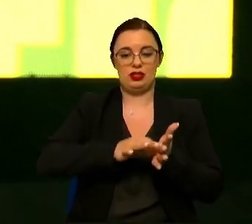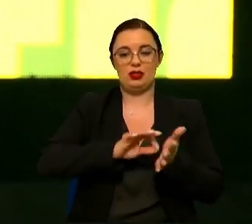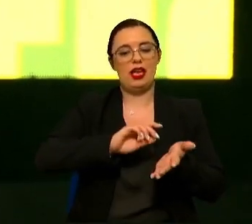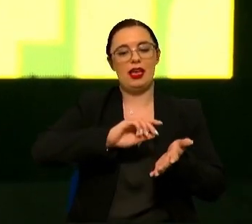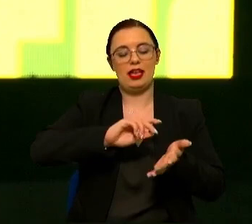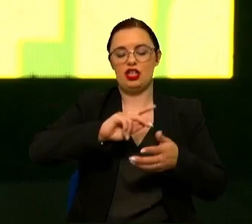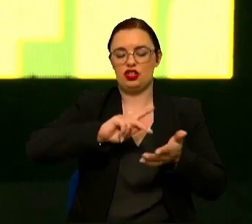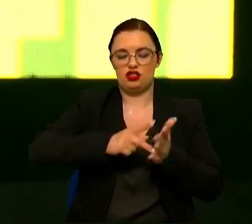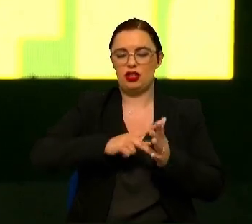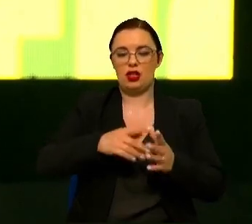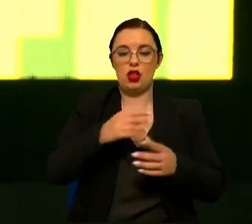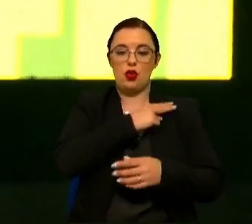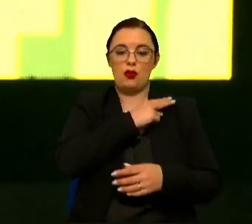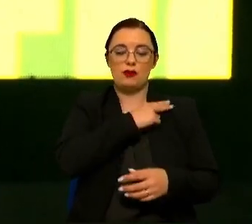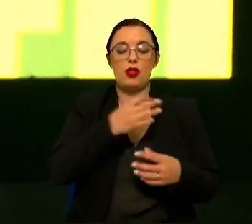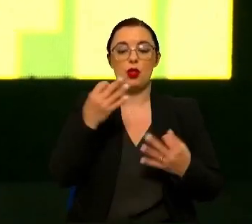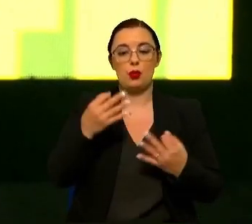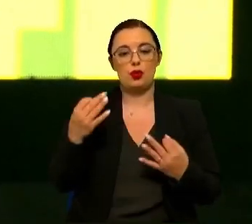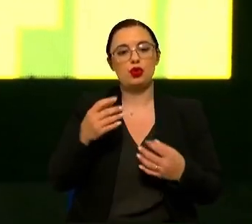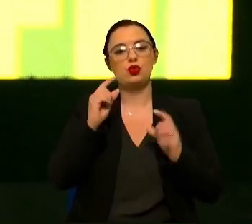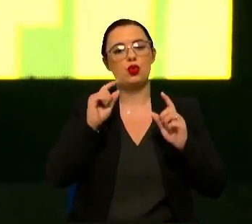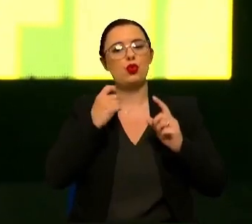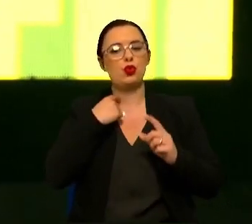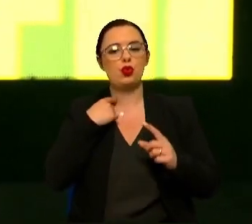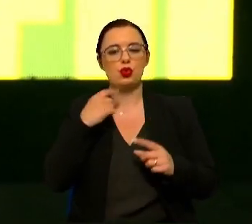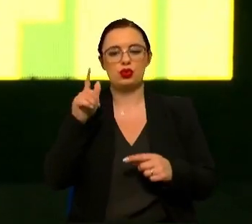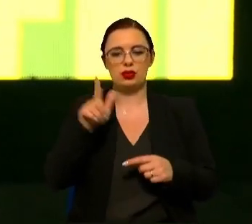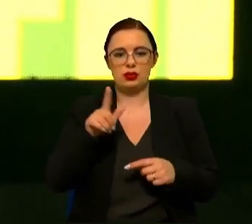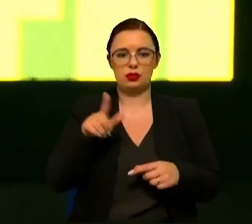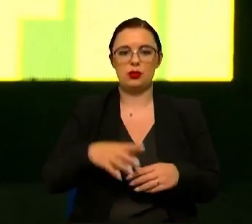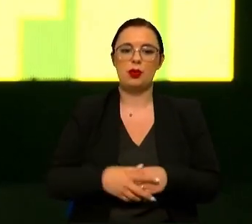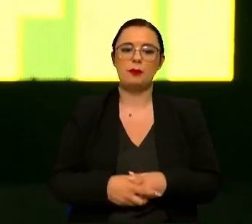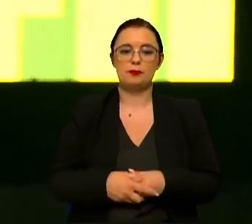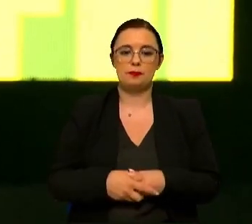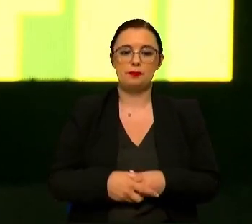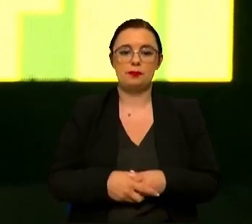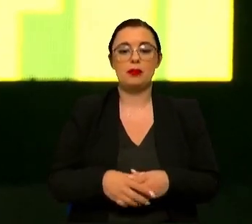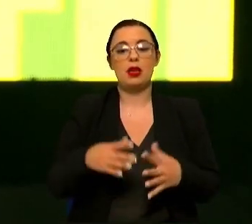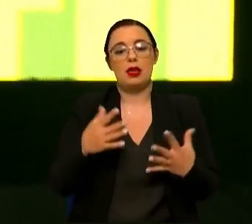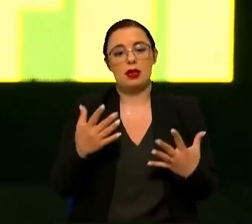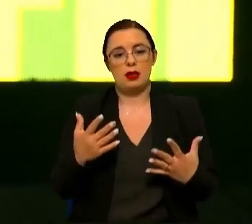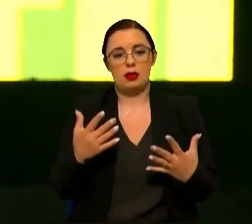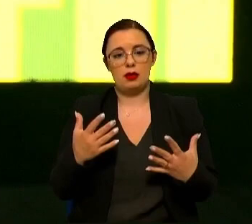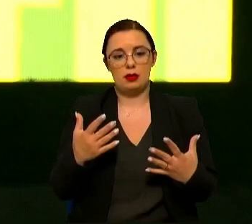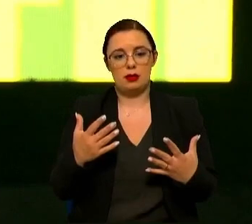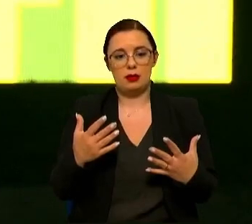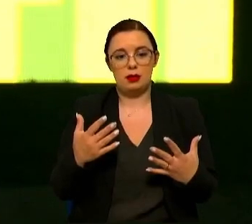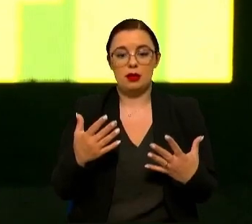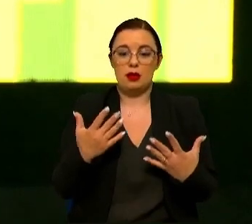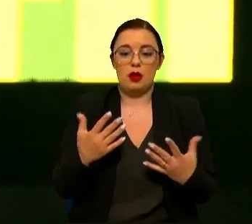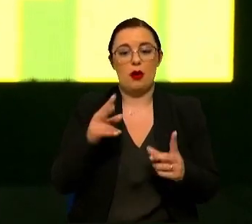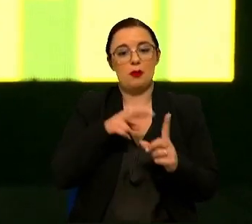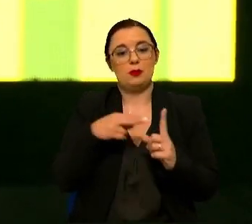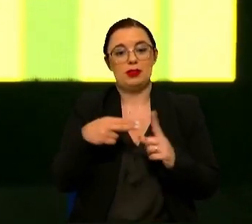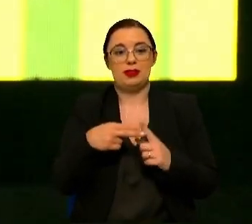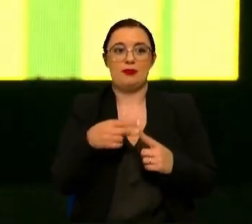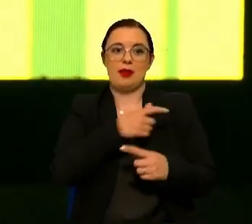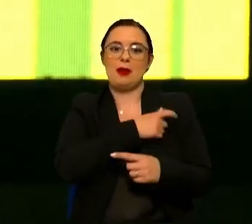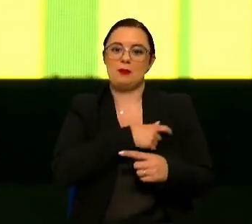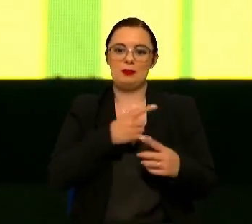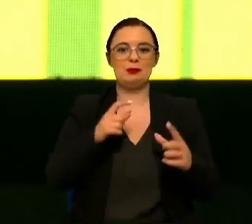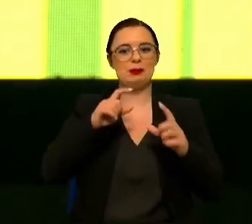Fez o curso em Lisboa, no técnico, e fez o doutoramento em Coimbra. Portanto, desde a de representação